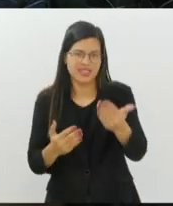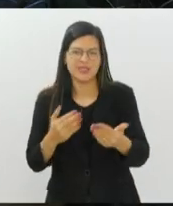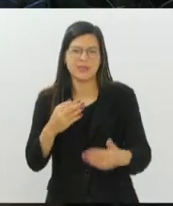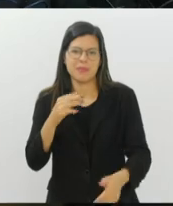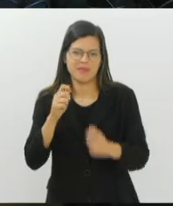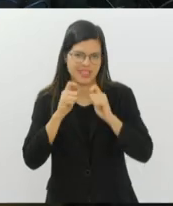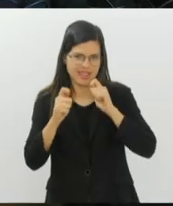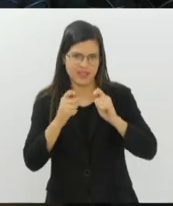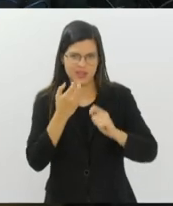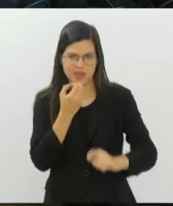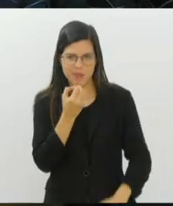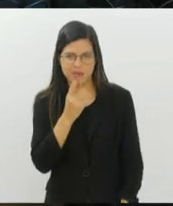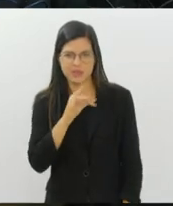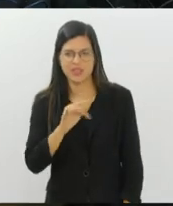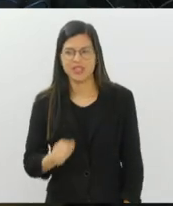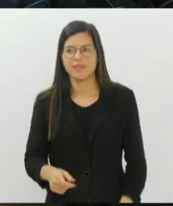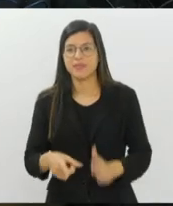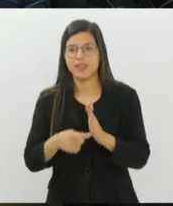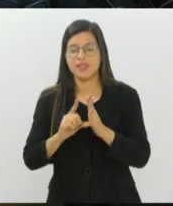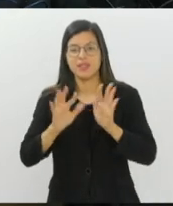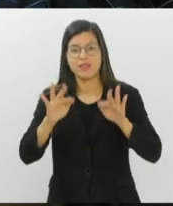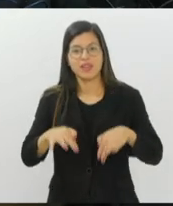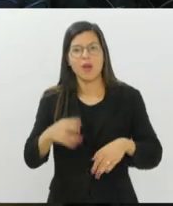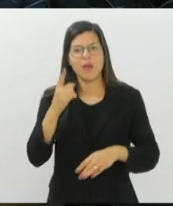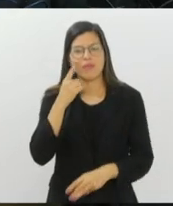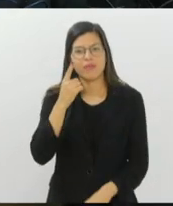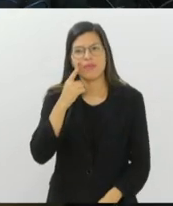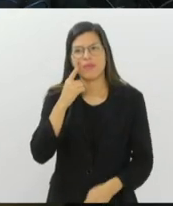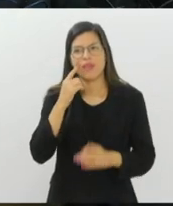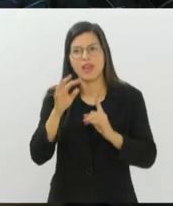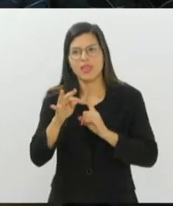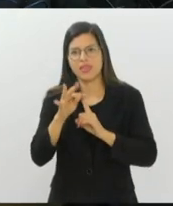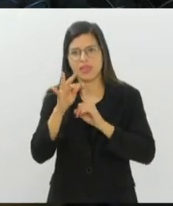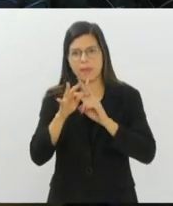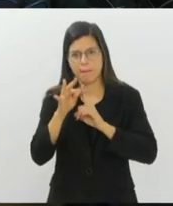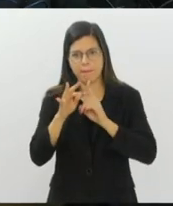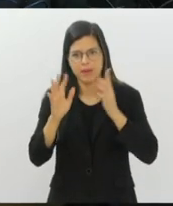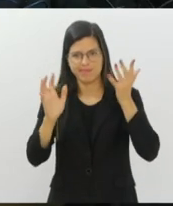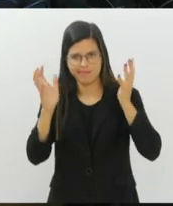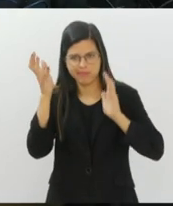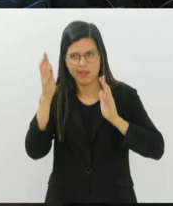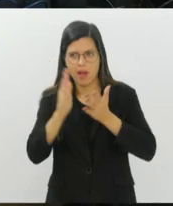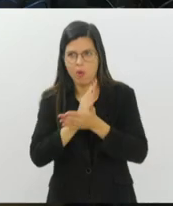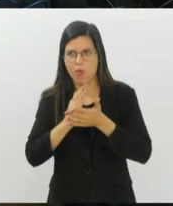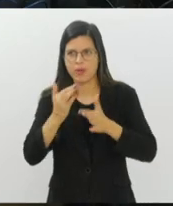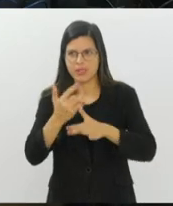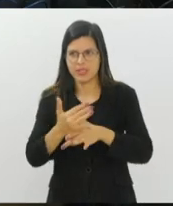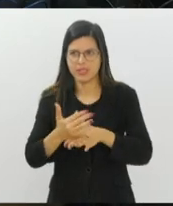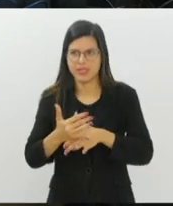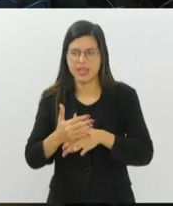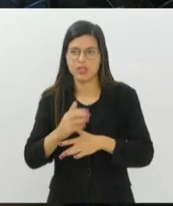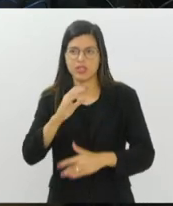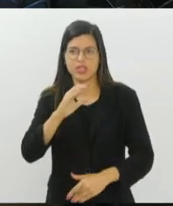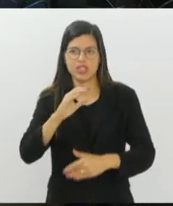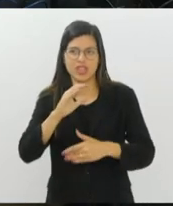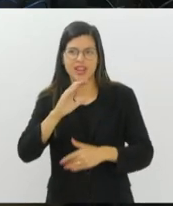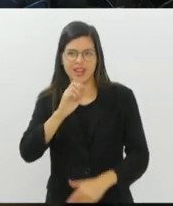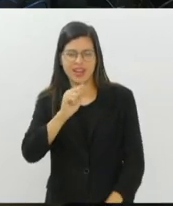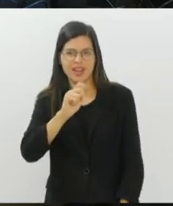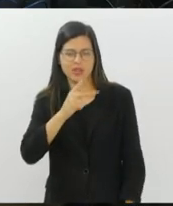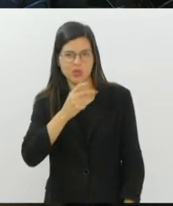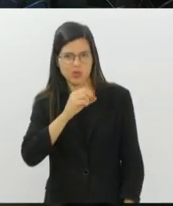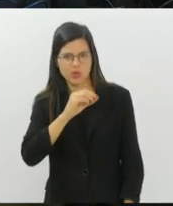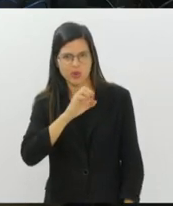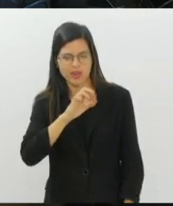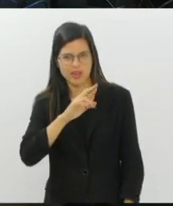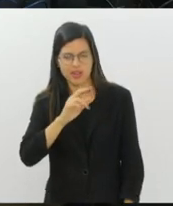Bom dia para você. Antes de encerrar, vamos dar uma olhada no tempo em algumas cidades aqui do Estado. Aqui na tela, Cachoeiras de Macacu,